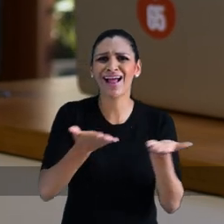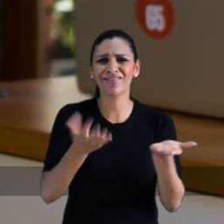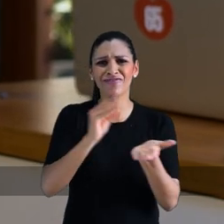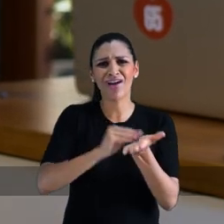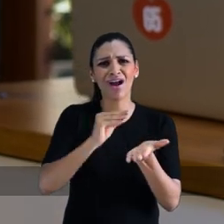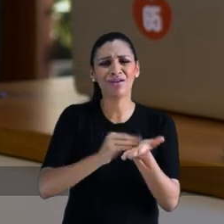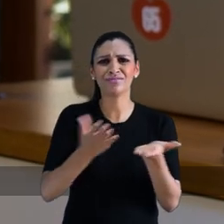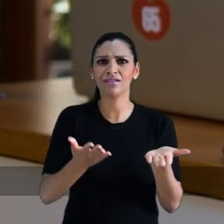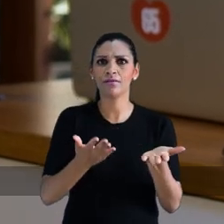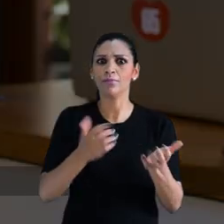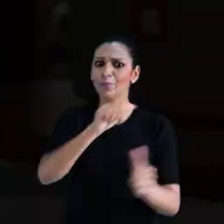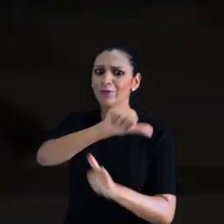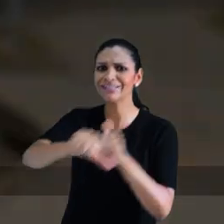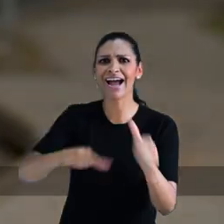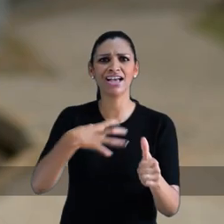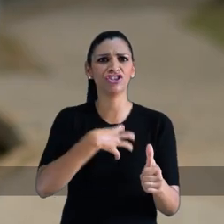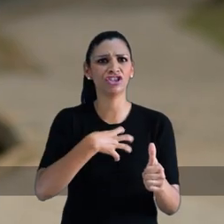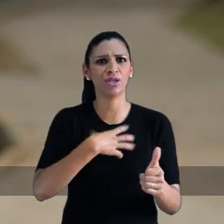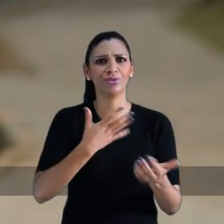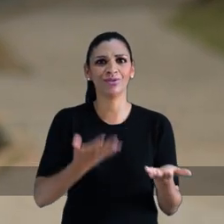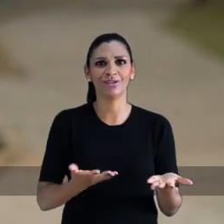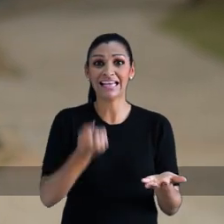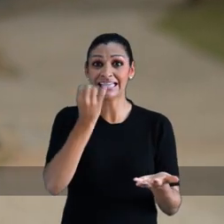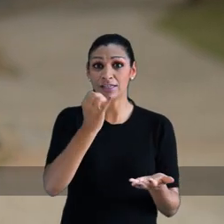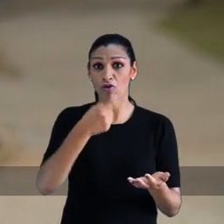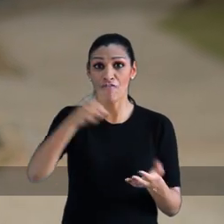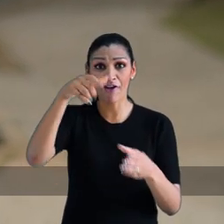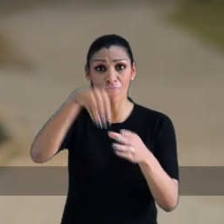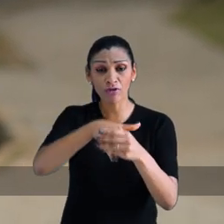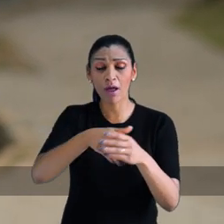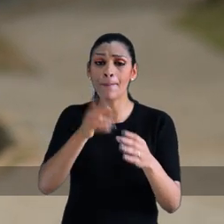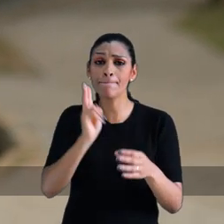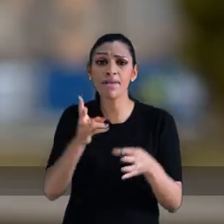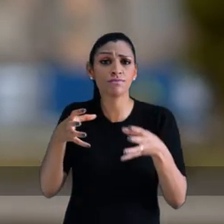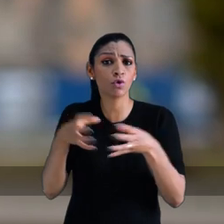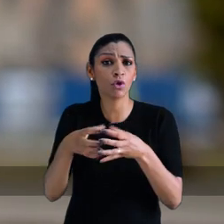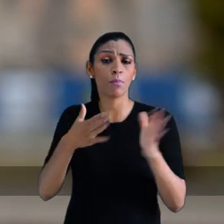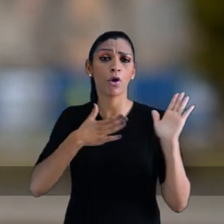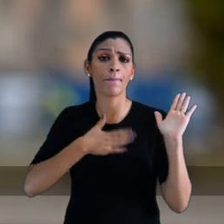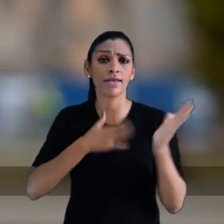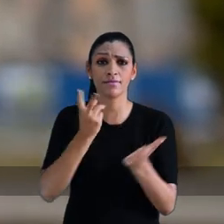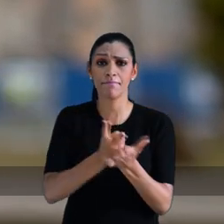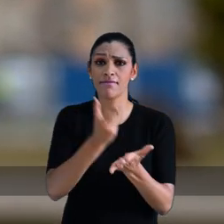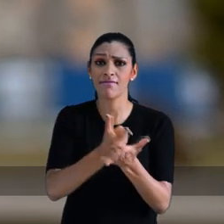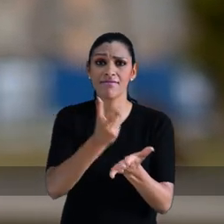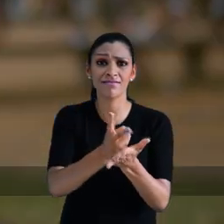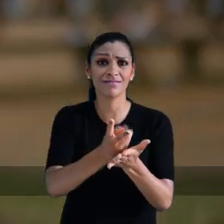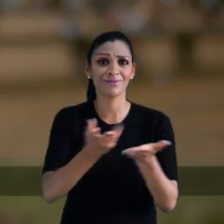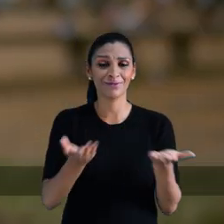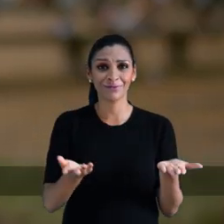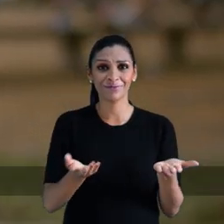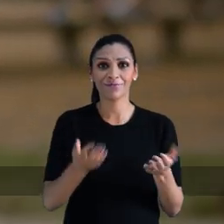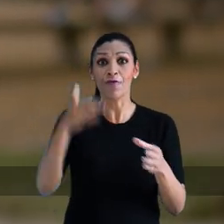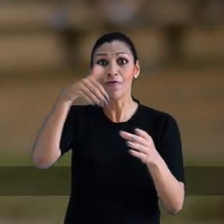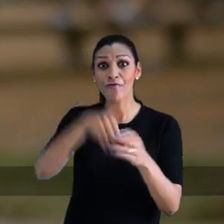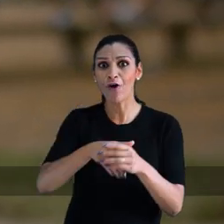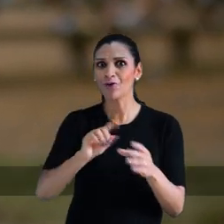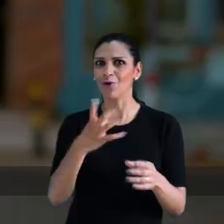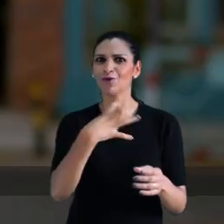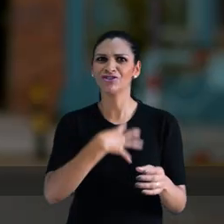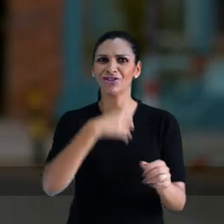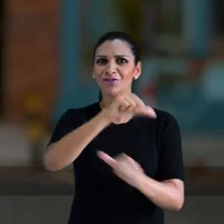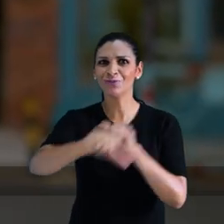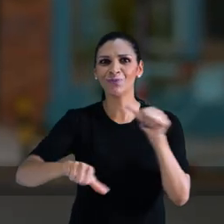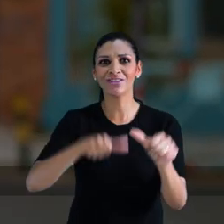pra elas deixarem de ser tratadas desse jeito. Se tu não votar, vai continuar sendo só promessa. Vai continuar sendo os mesmos de sempre. O voto é tua única